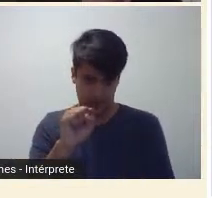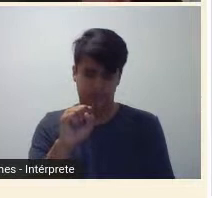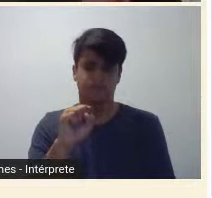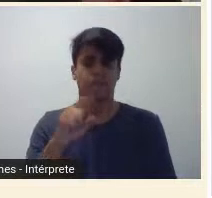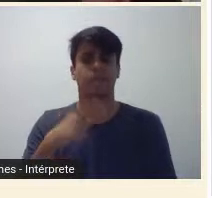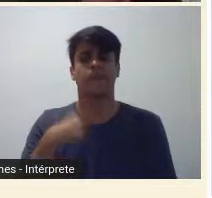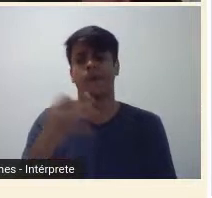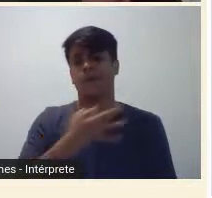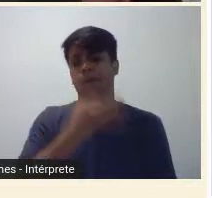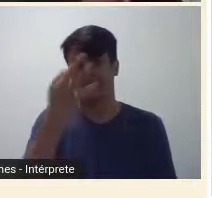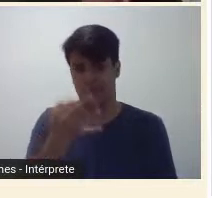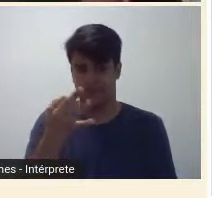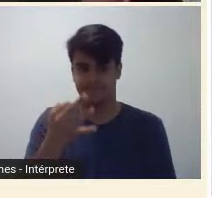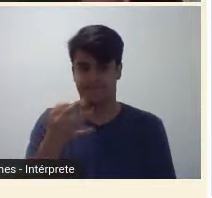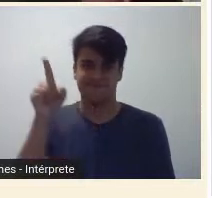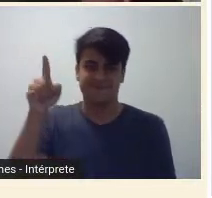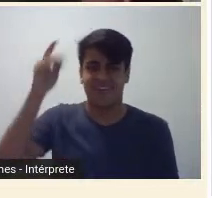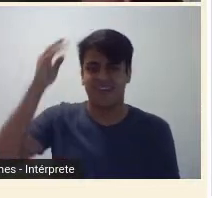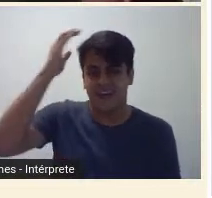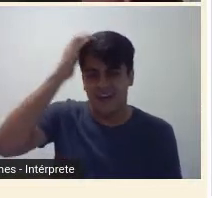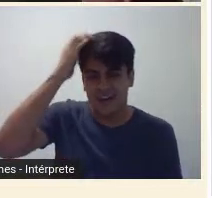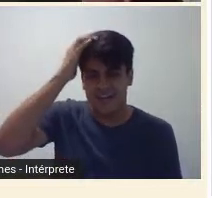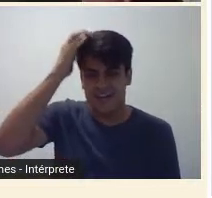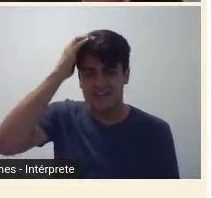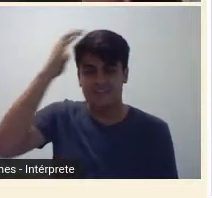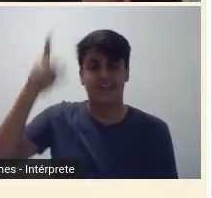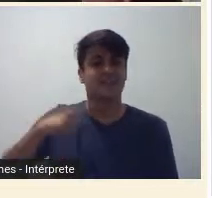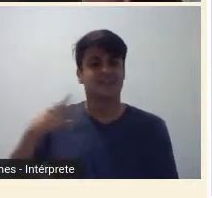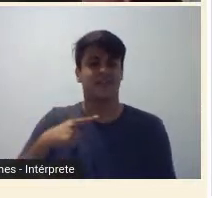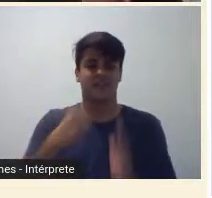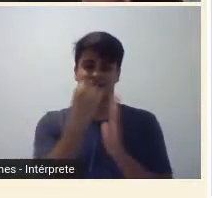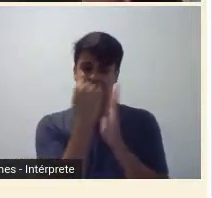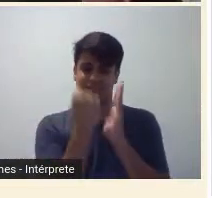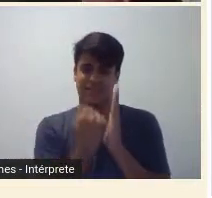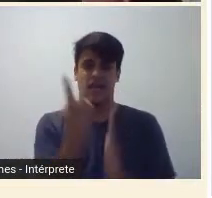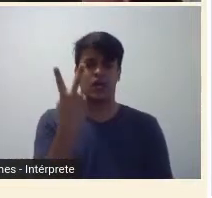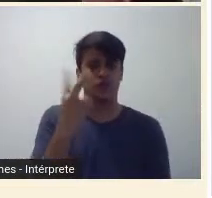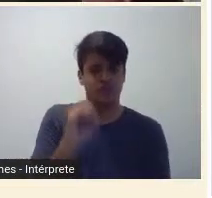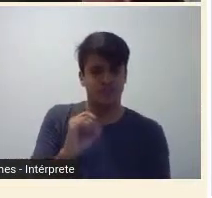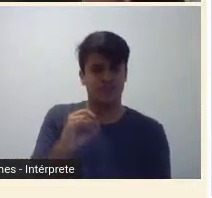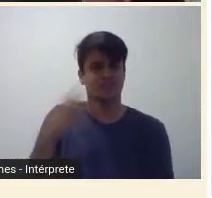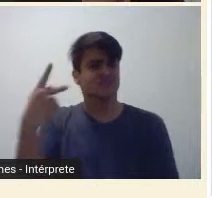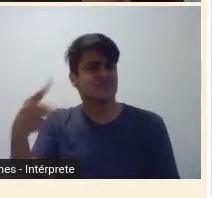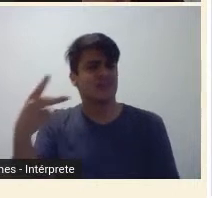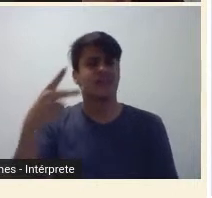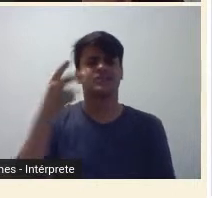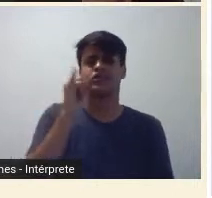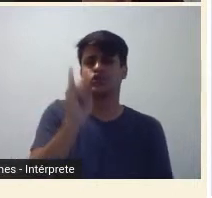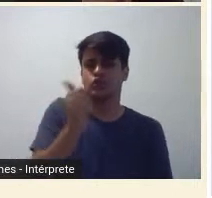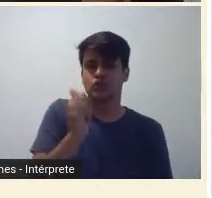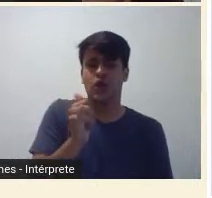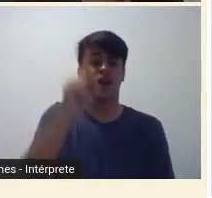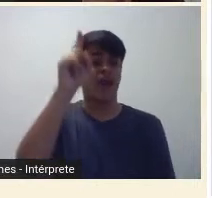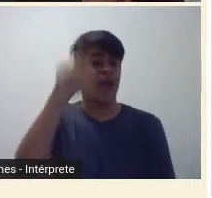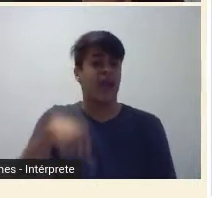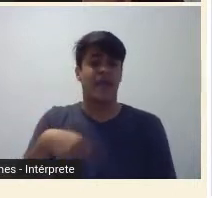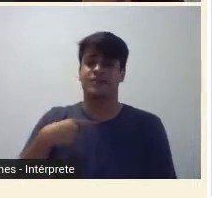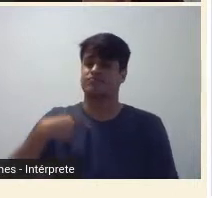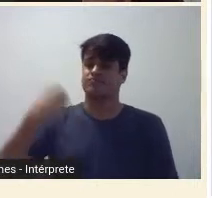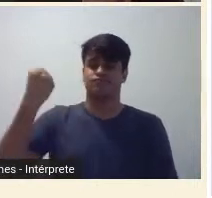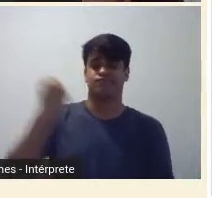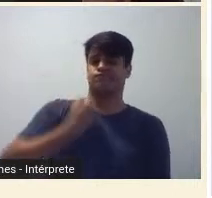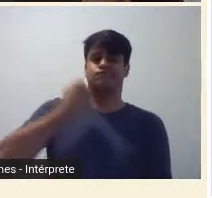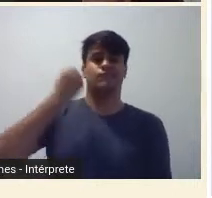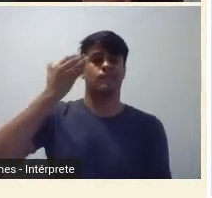Malfatti, ela foi construída ao longo do século 20, nas narrativas, como uma mártir do movimento. Quem